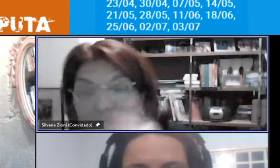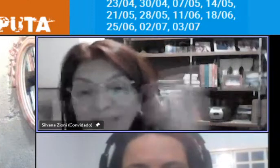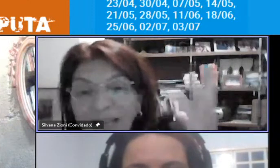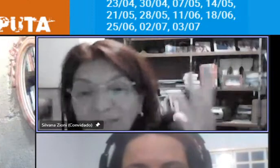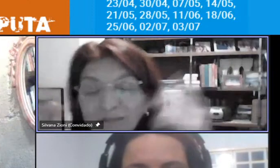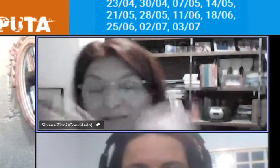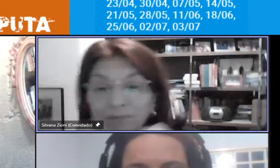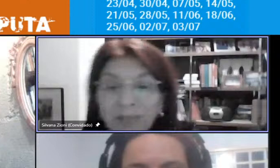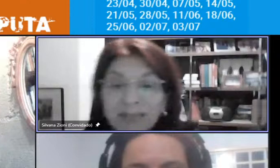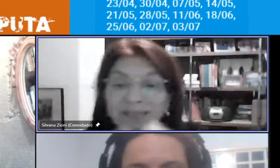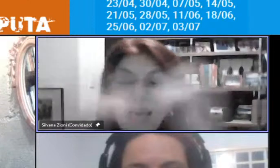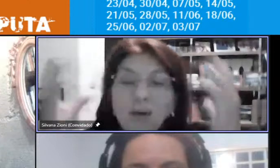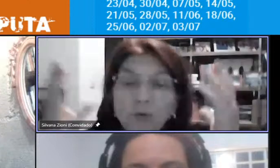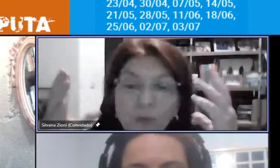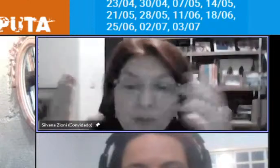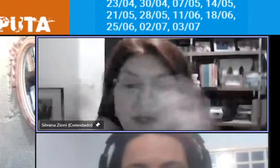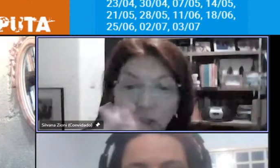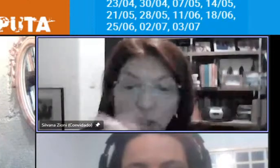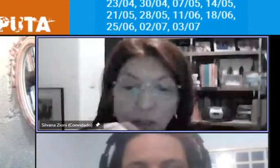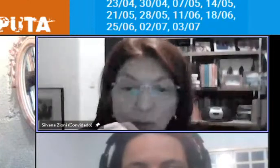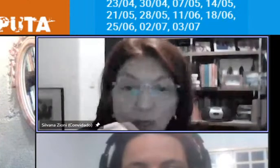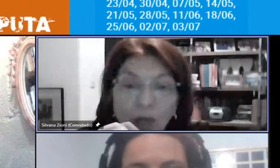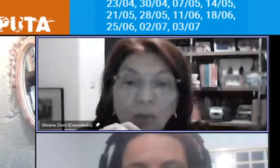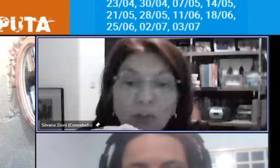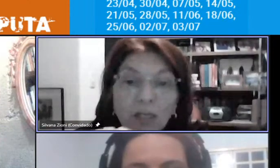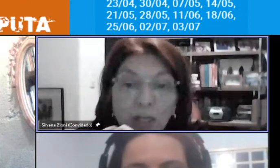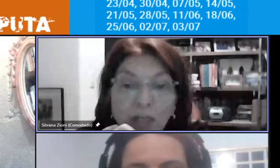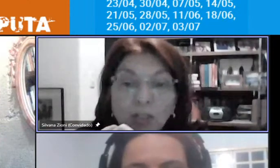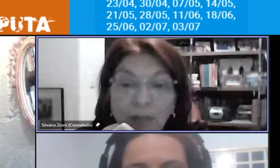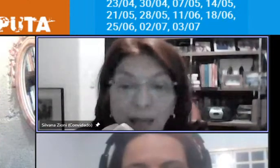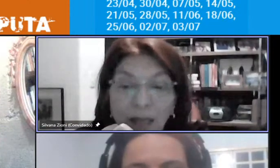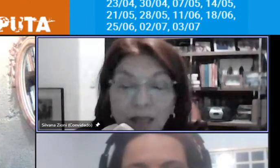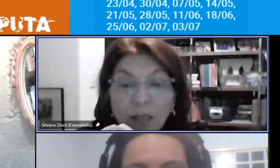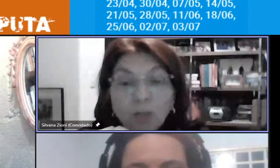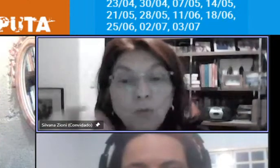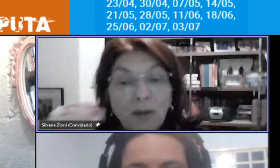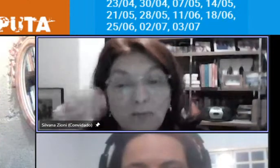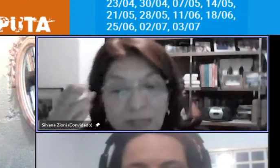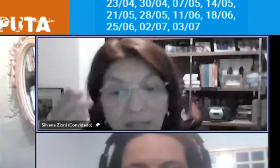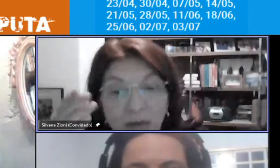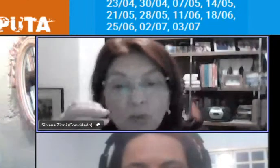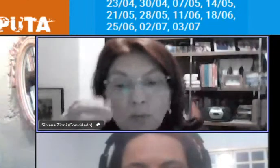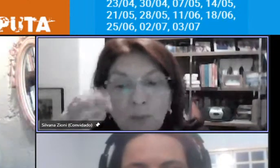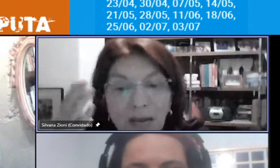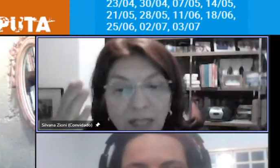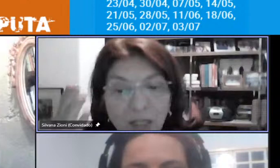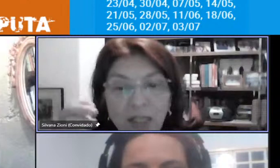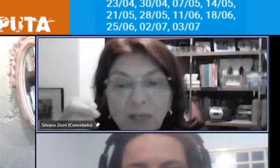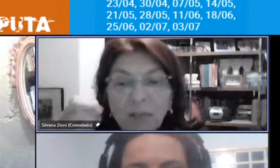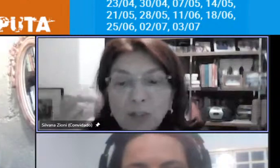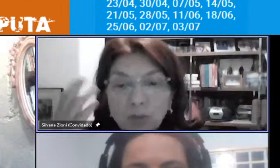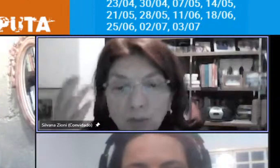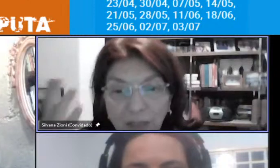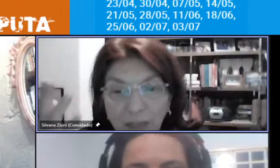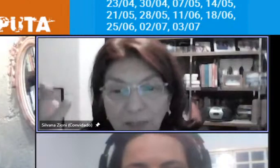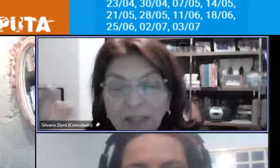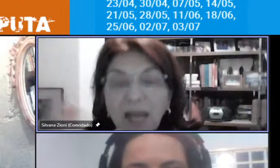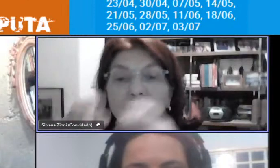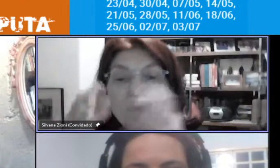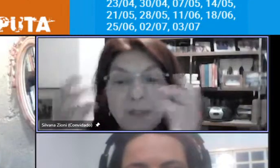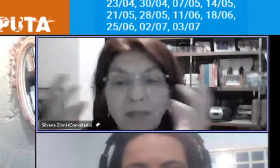isso perdeu sentido quando a gente tem numa visão de um paradigma de